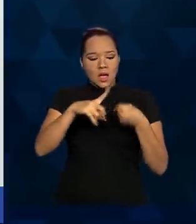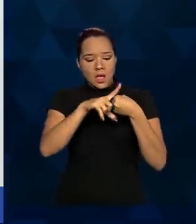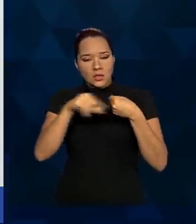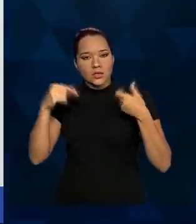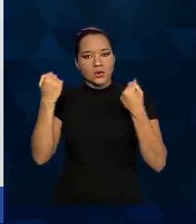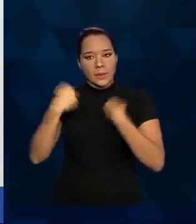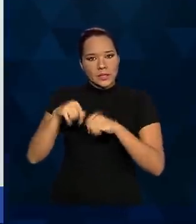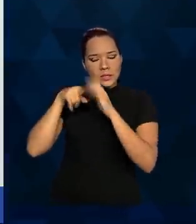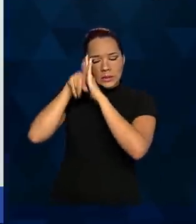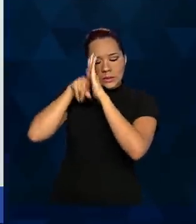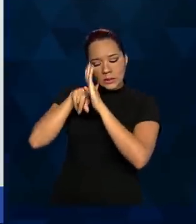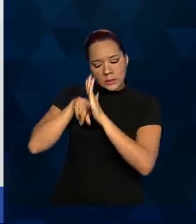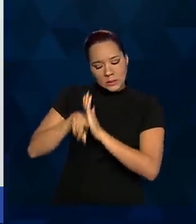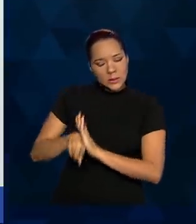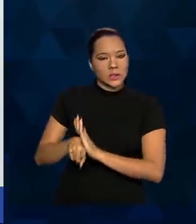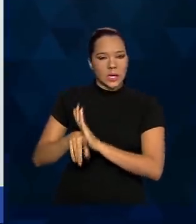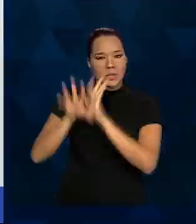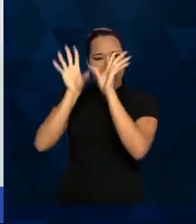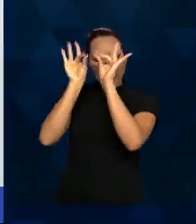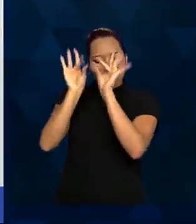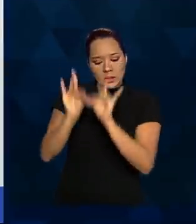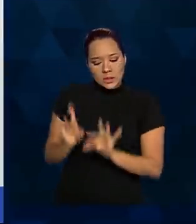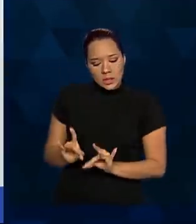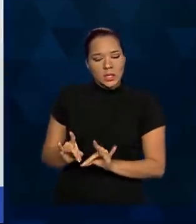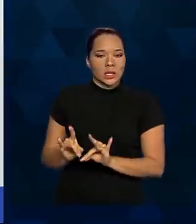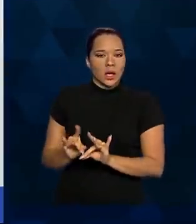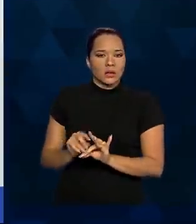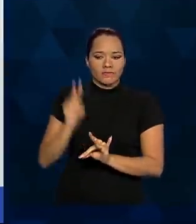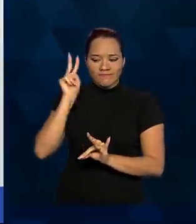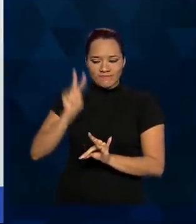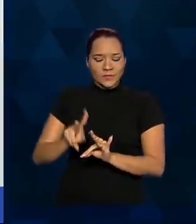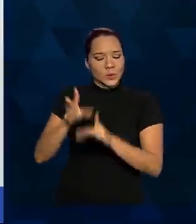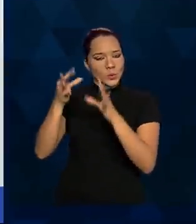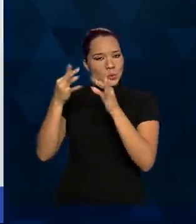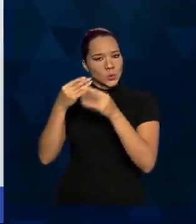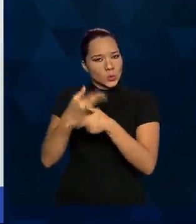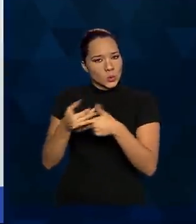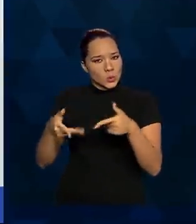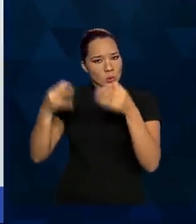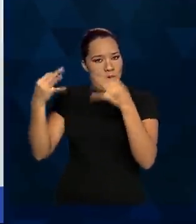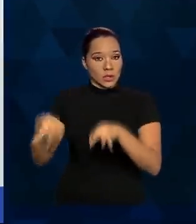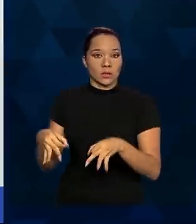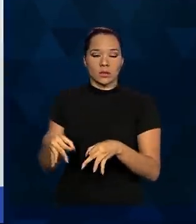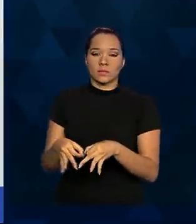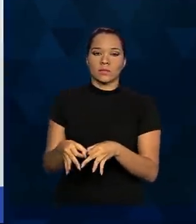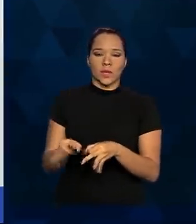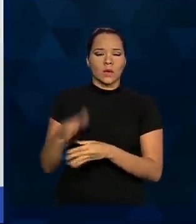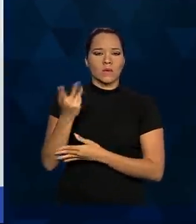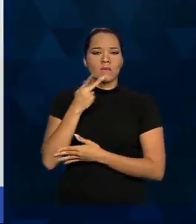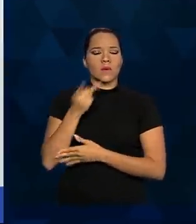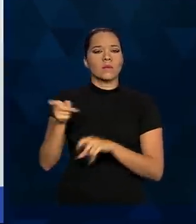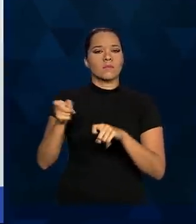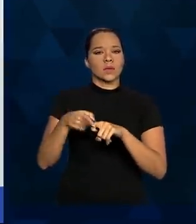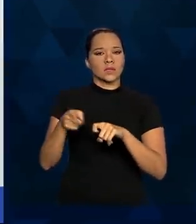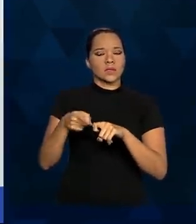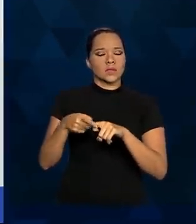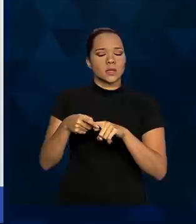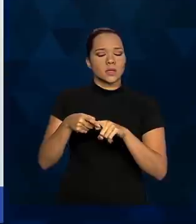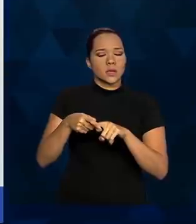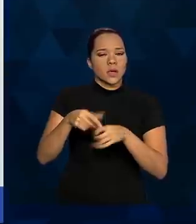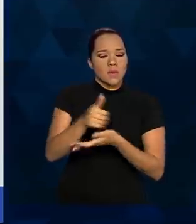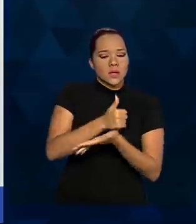analisado de forma bem detalhada, com os instrumentos adequados. E quando nós falamos de medicina baseada em